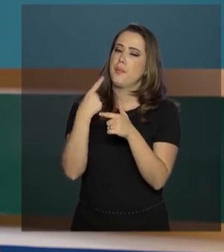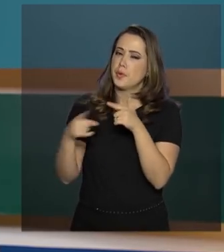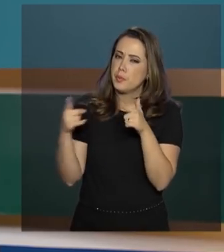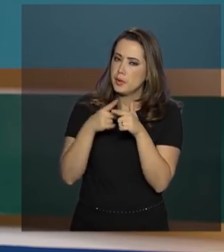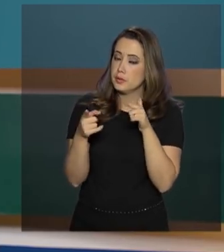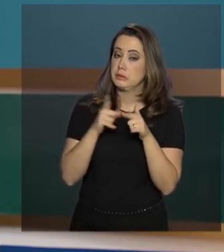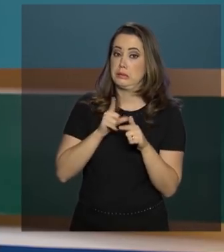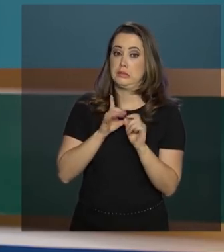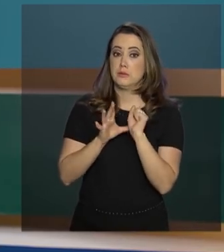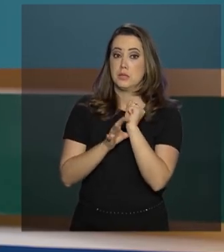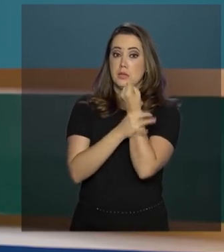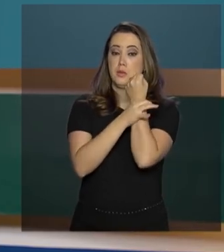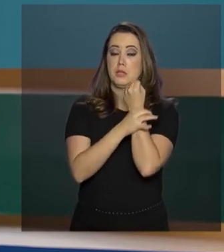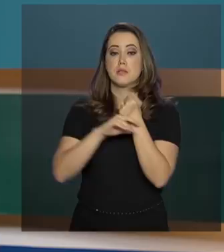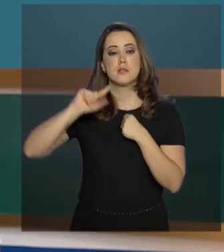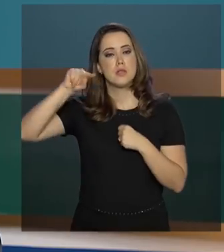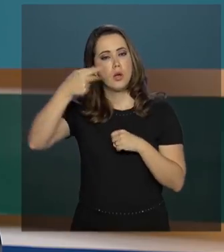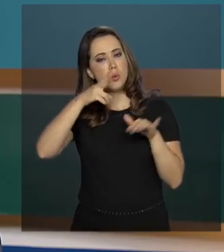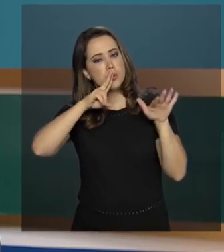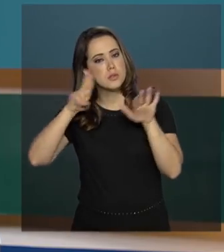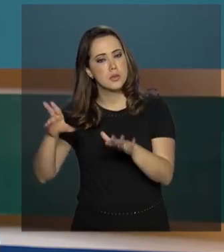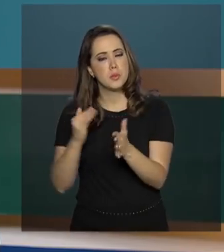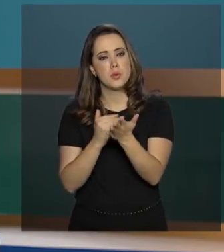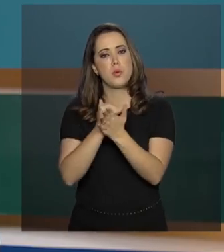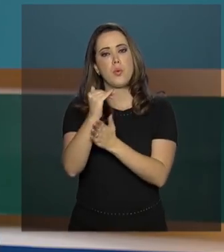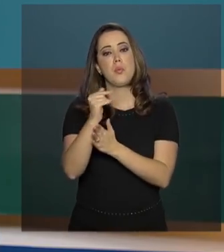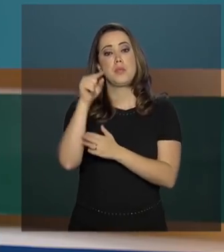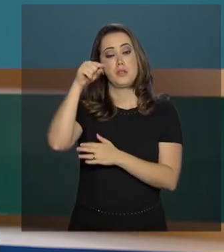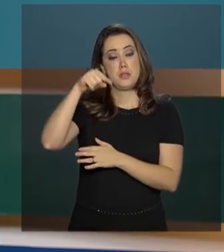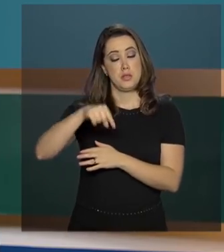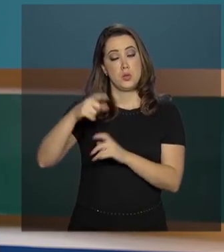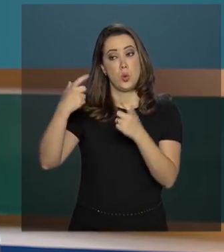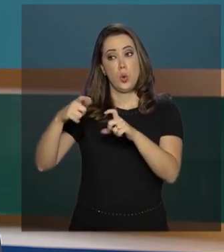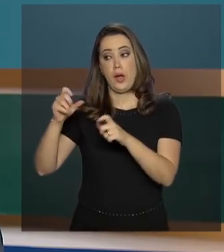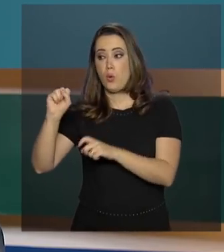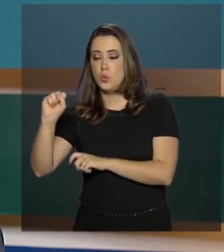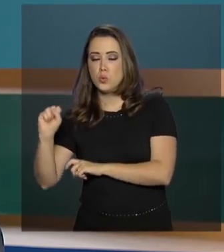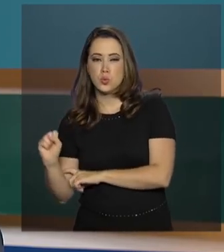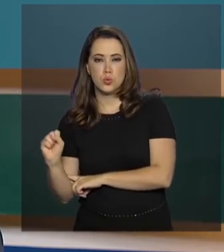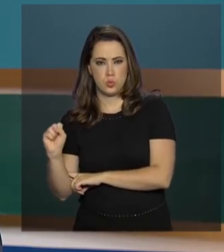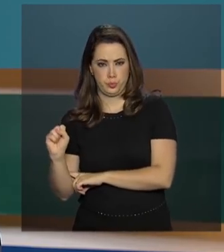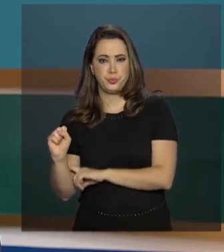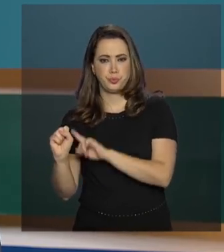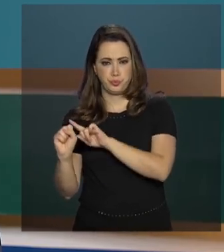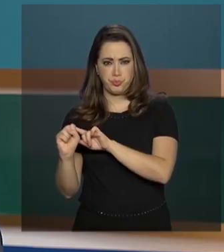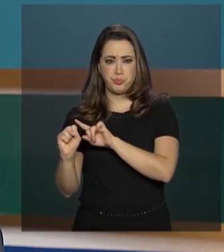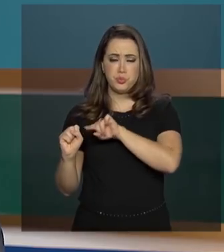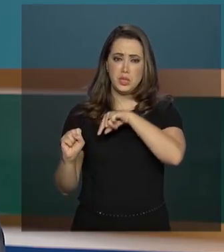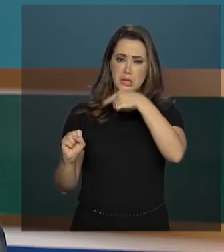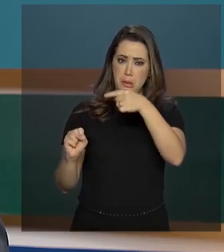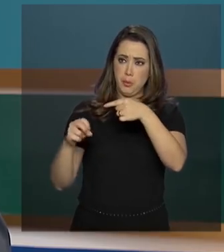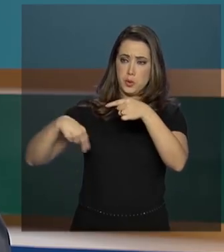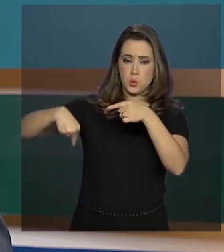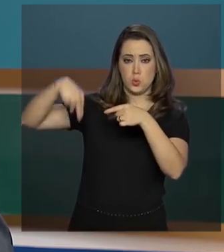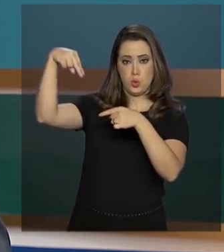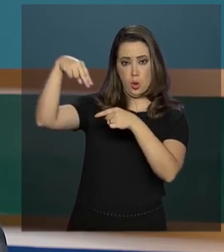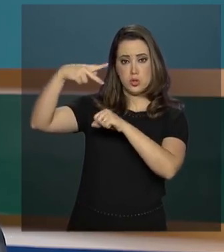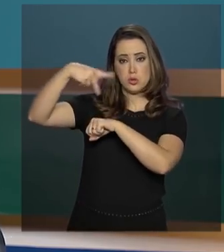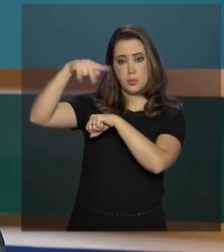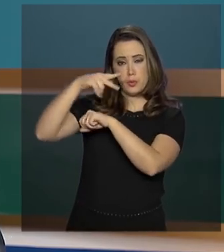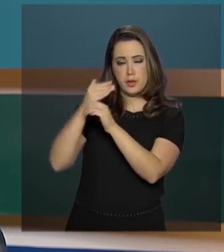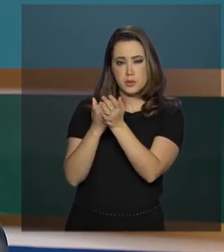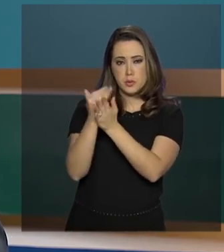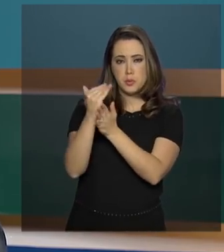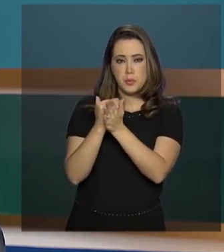pública. Na próxima semana, começa a funcionar a unidade da região Sul. Já o Centro do Norte do país deve ser